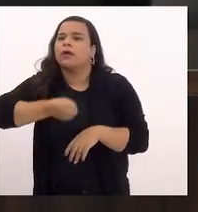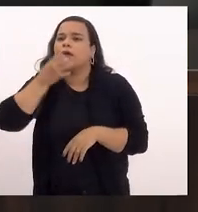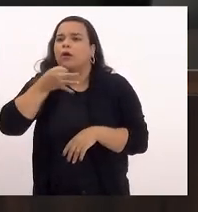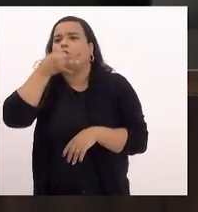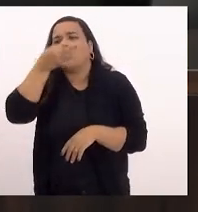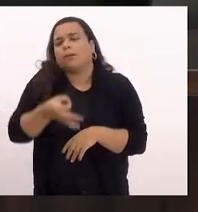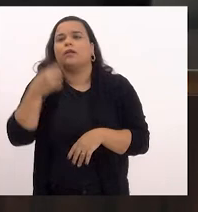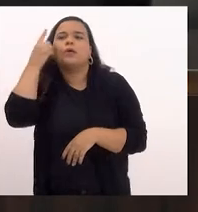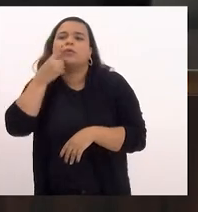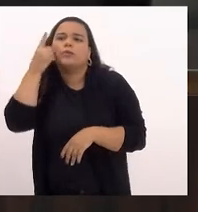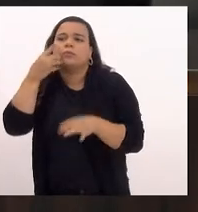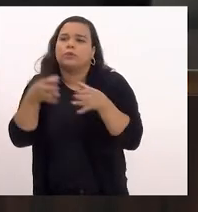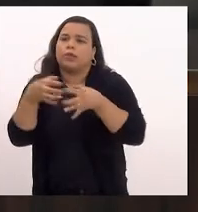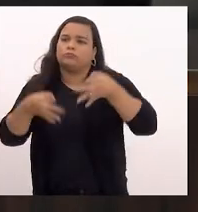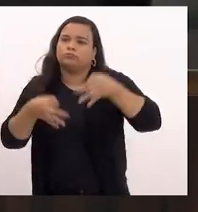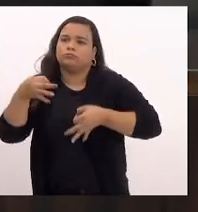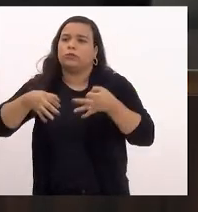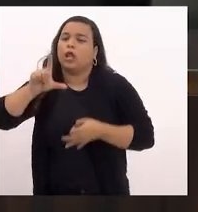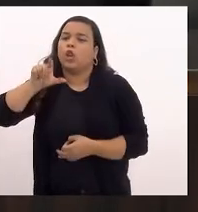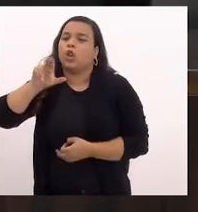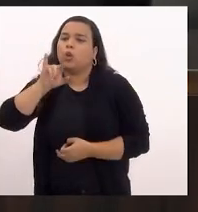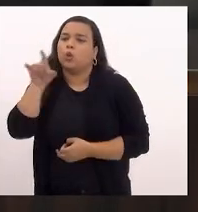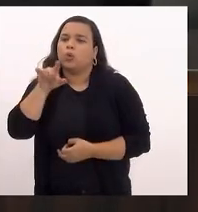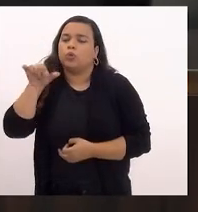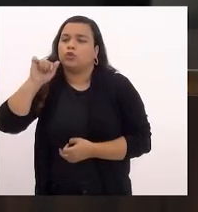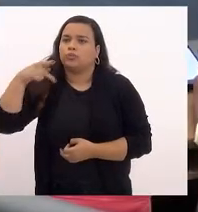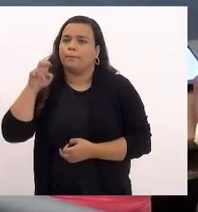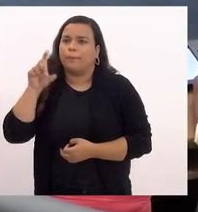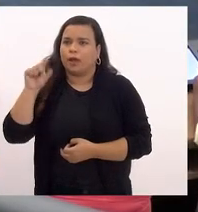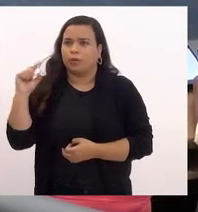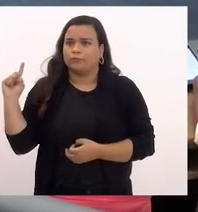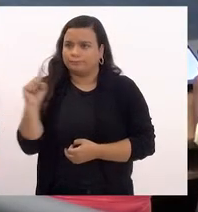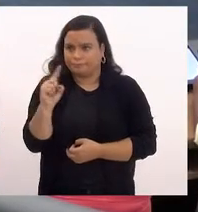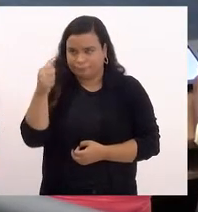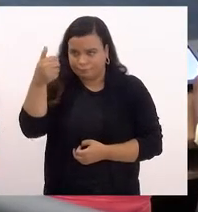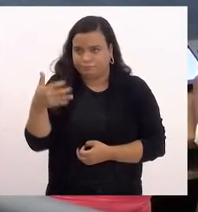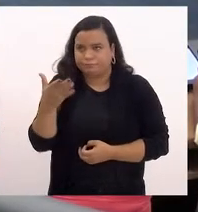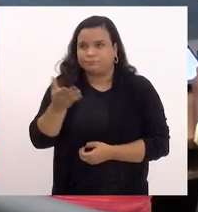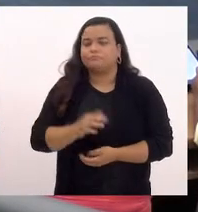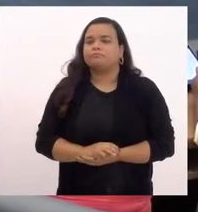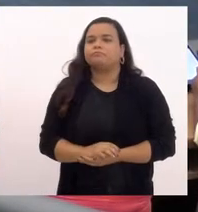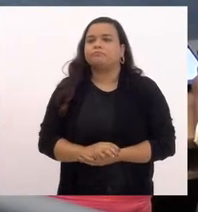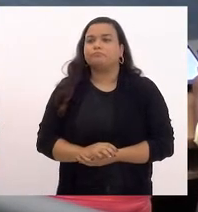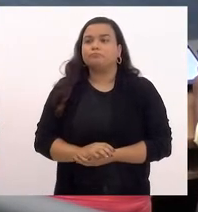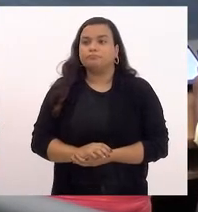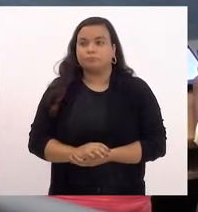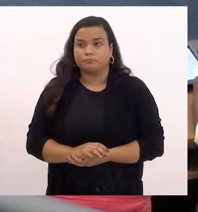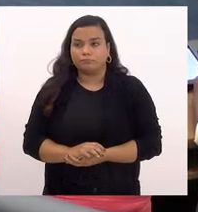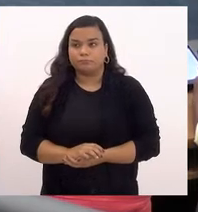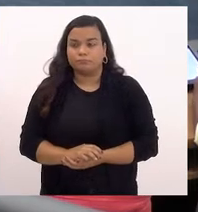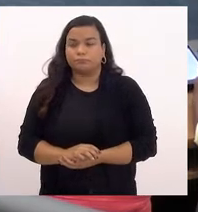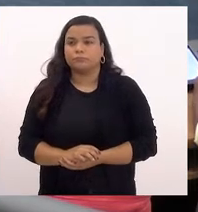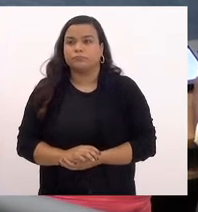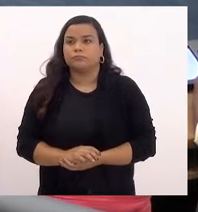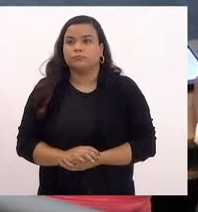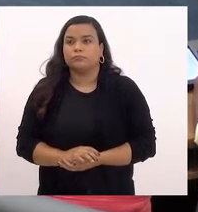Justiça, deputado Luiz Paulo. Está cedo. Apagou. Senhor presidente,